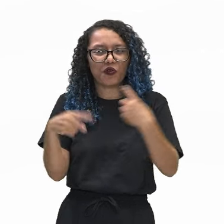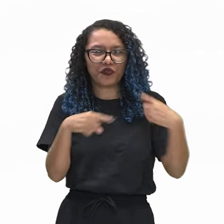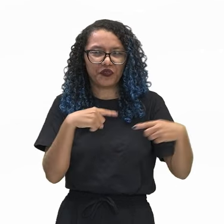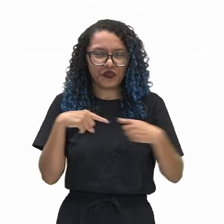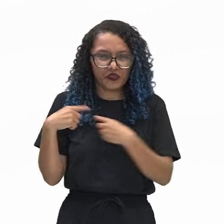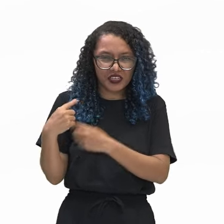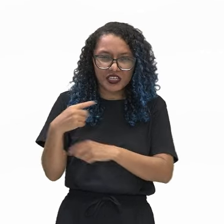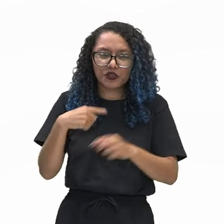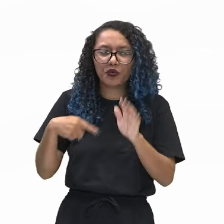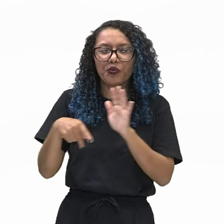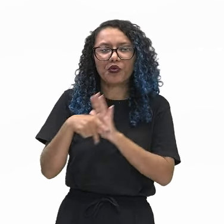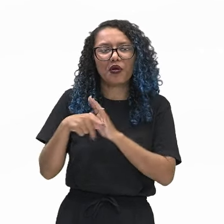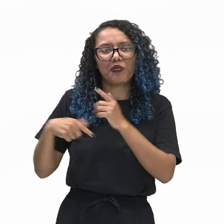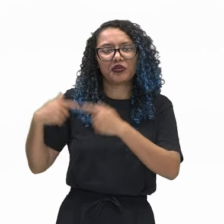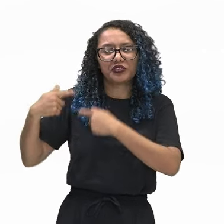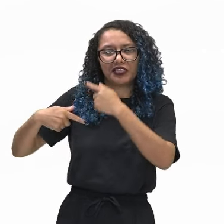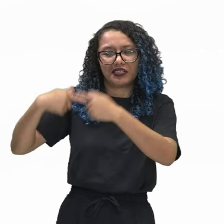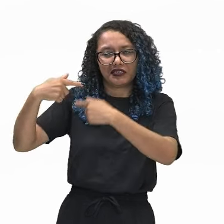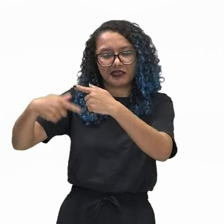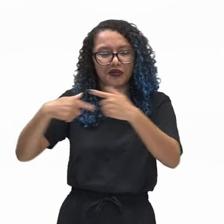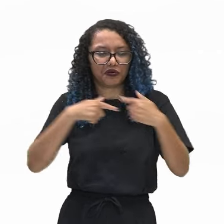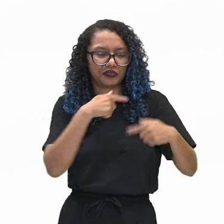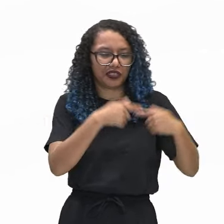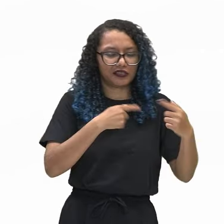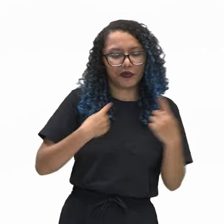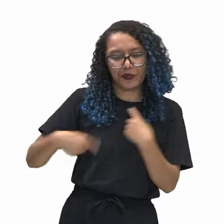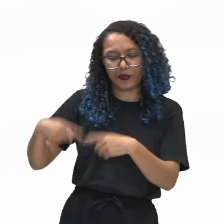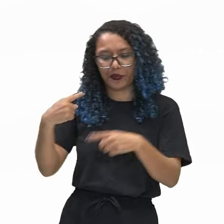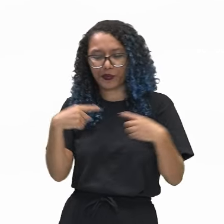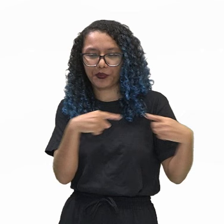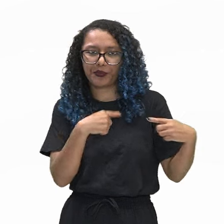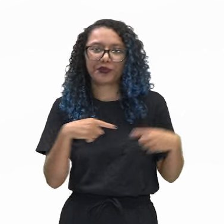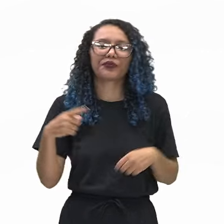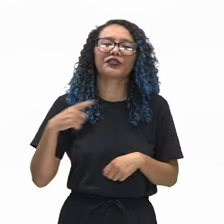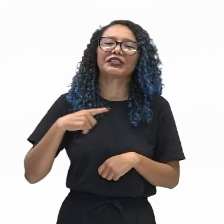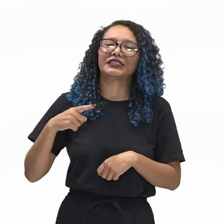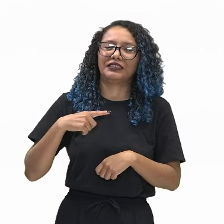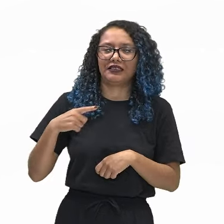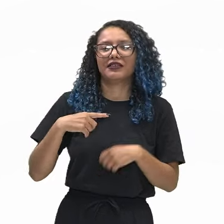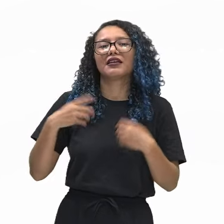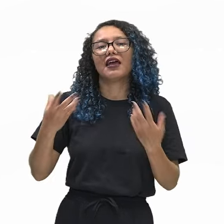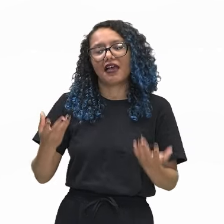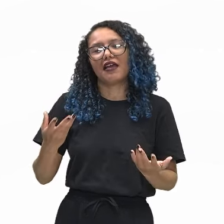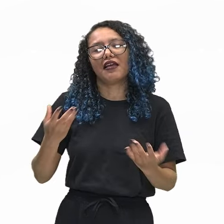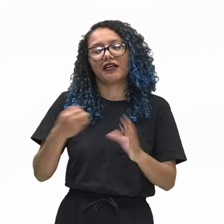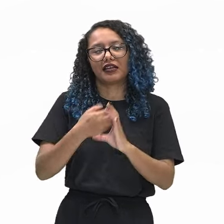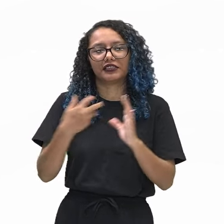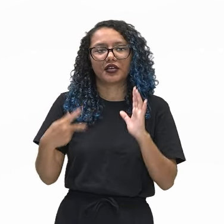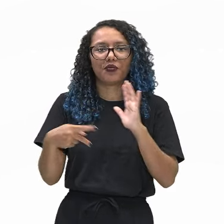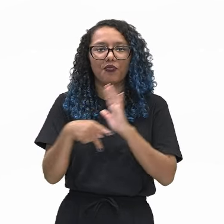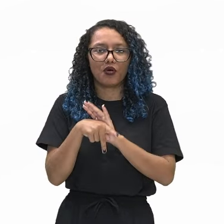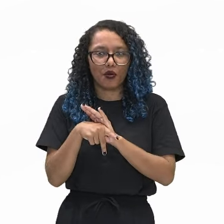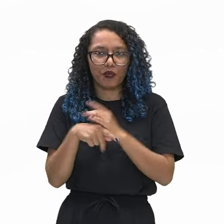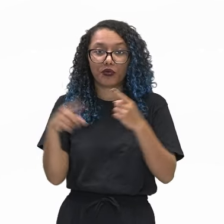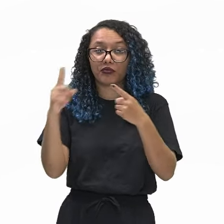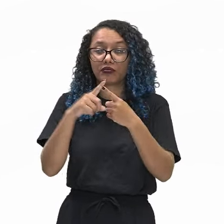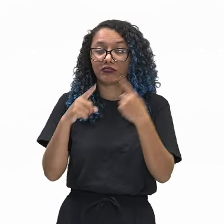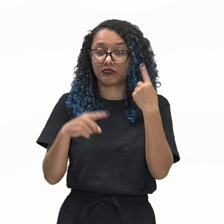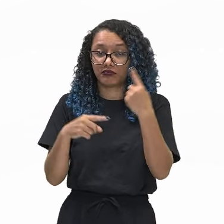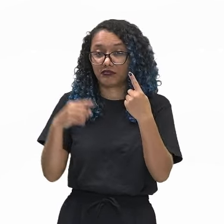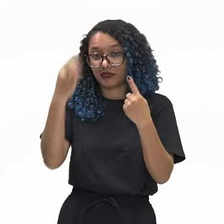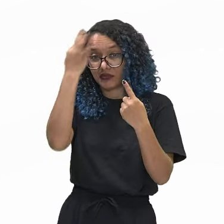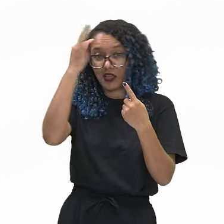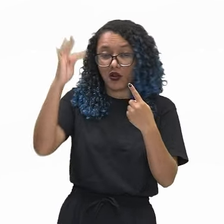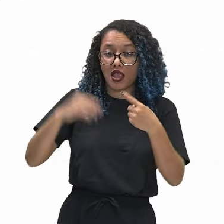Então, essa seria a abordagem geracional. Então, de acordo com o